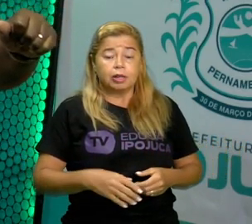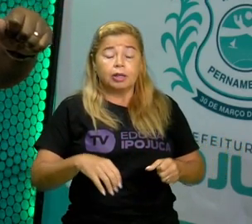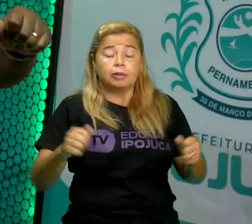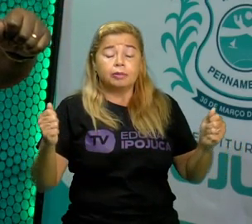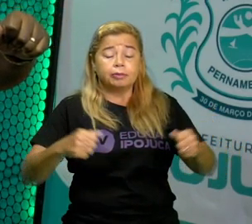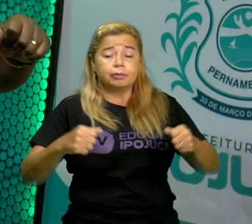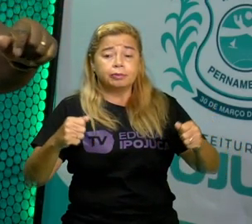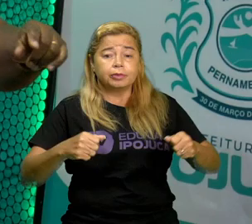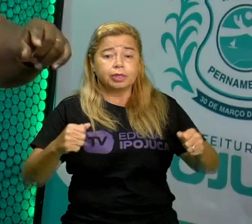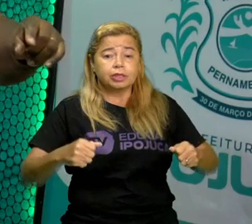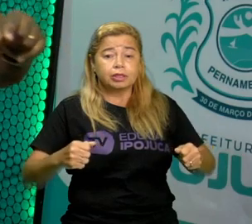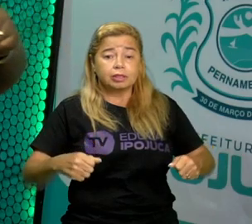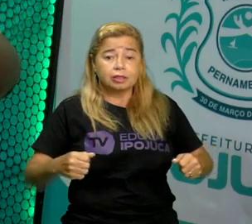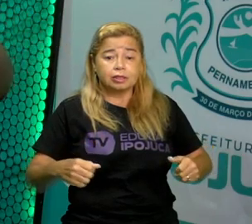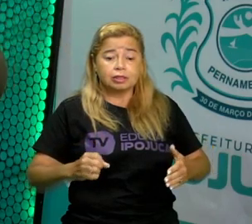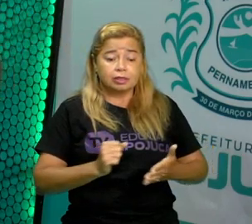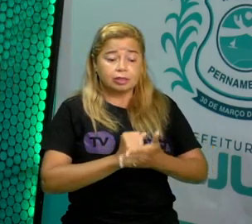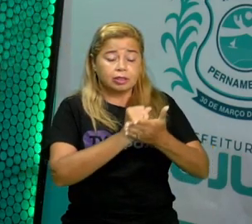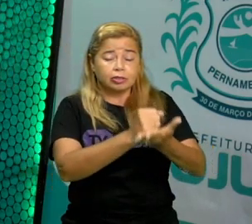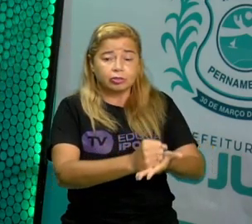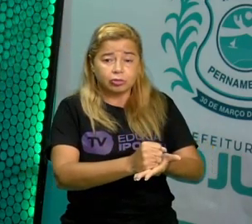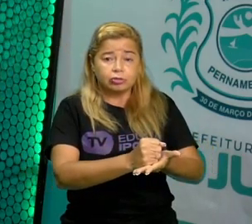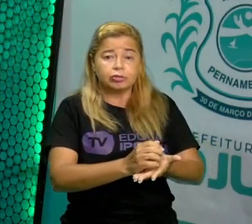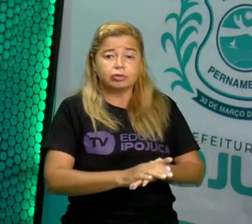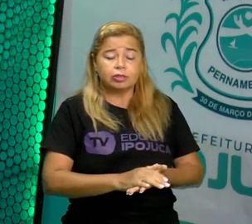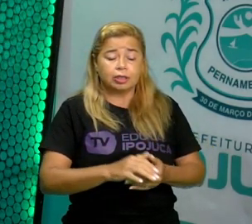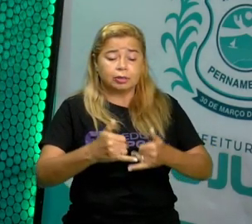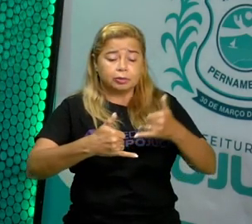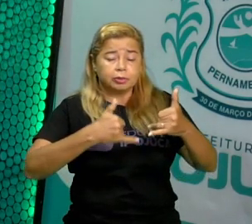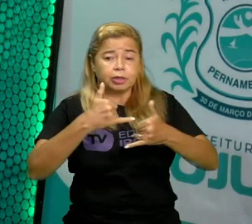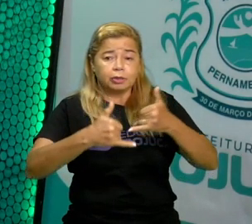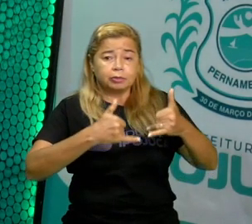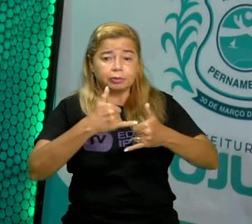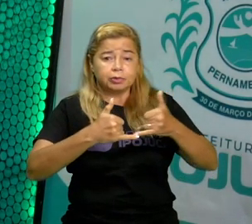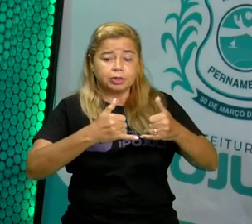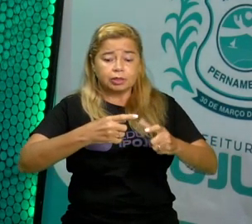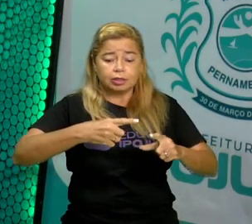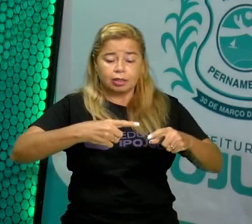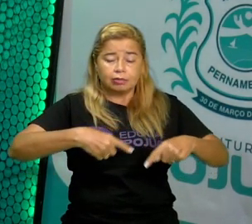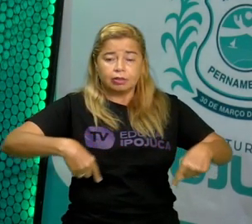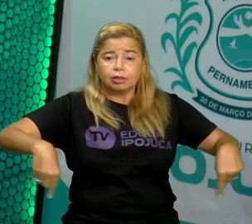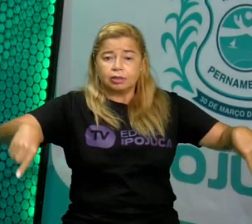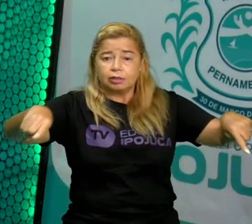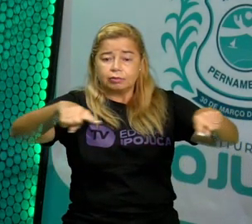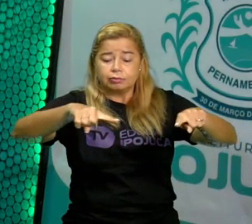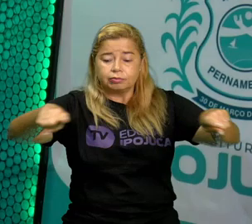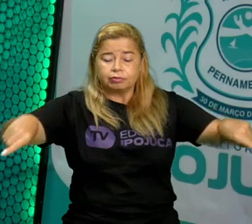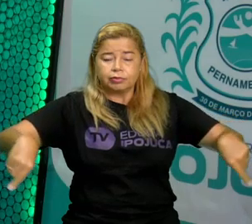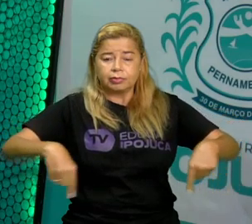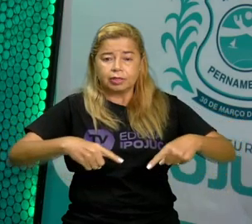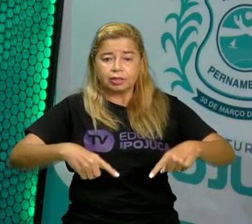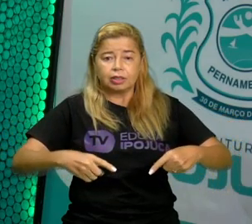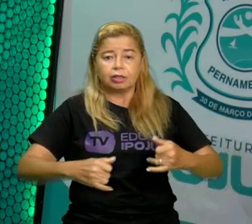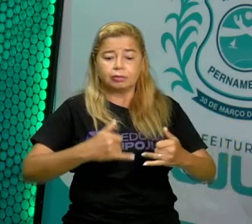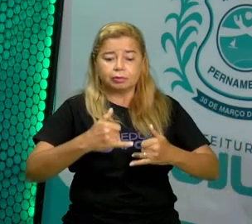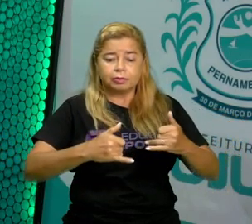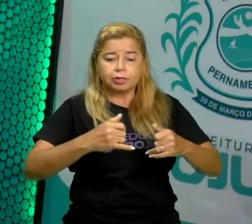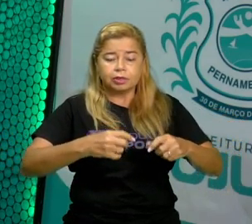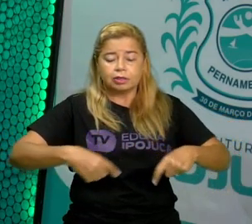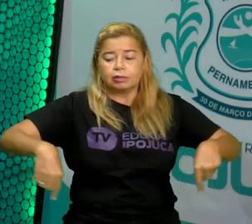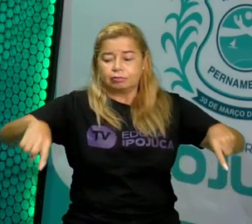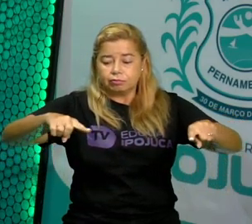precisamos de apoio para poder brincar girando e cantando ao mesmo tempo.